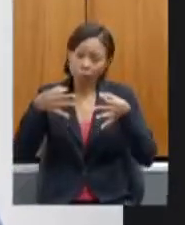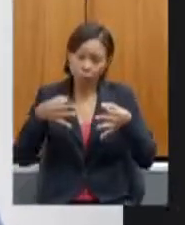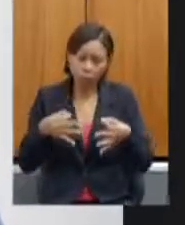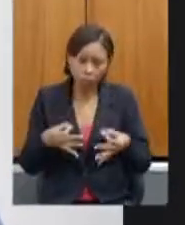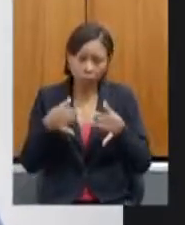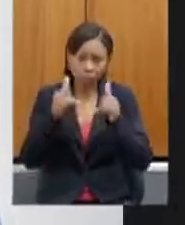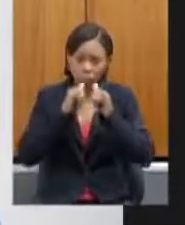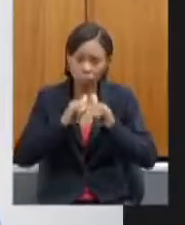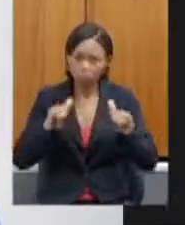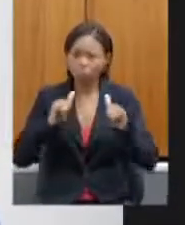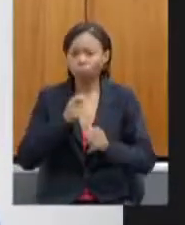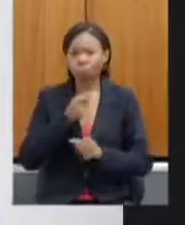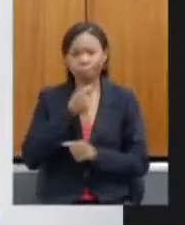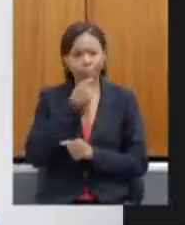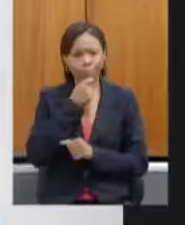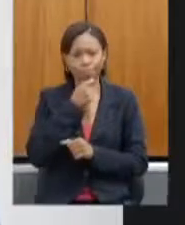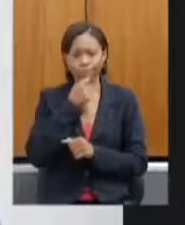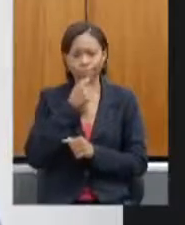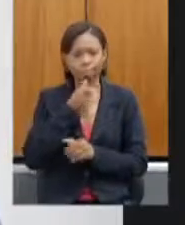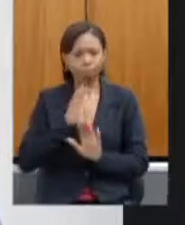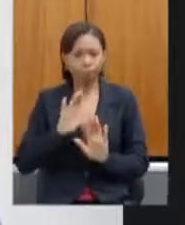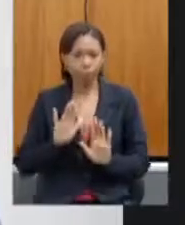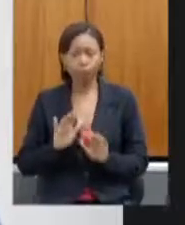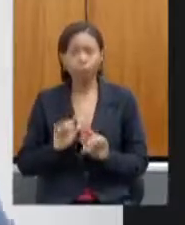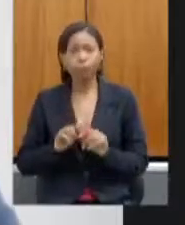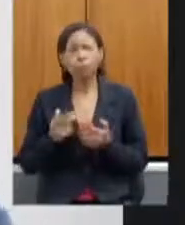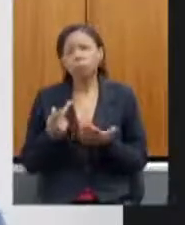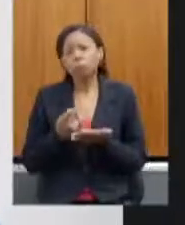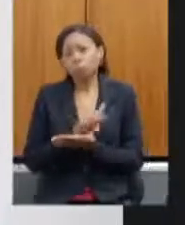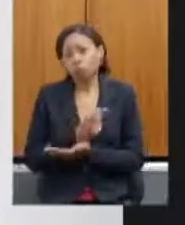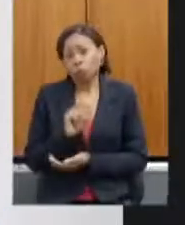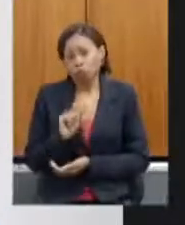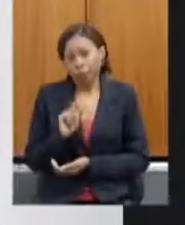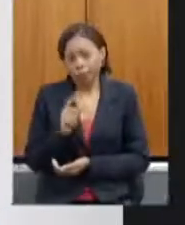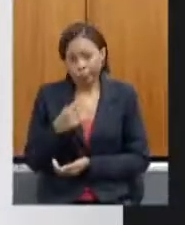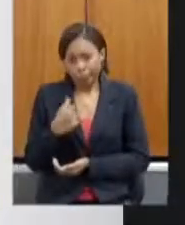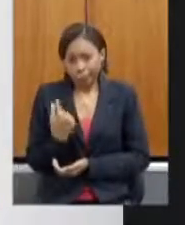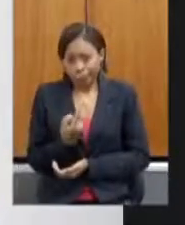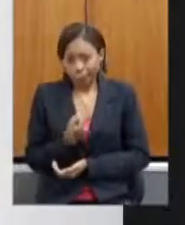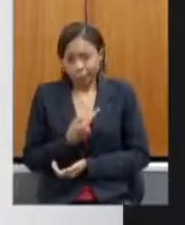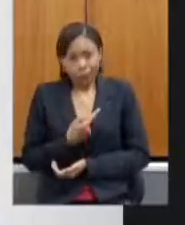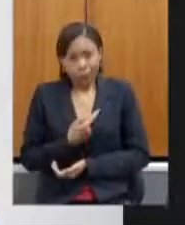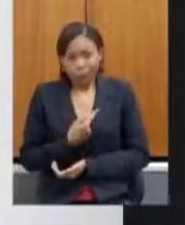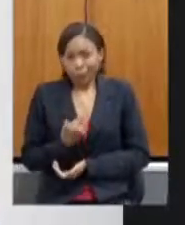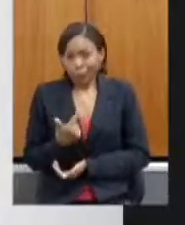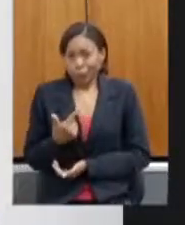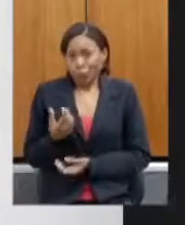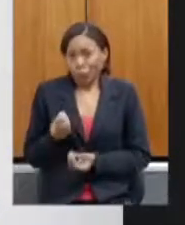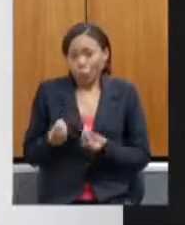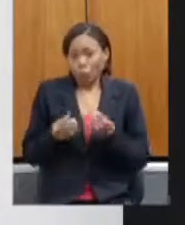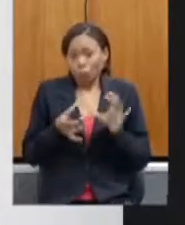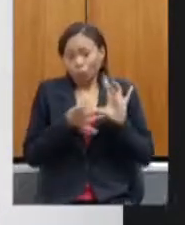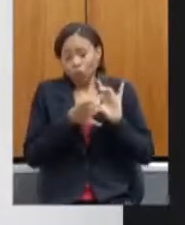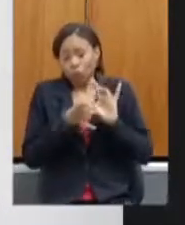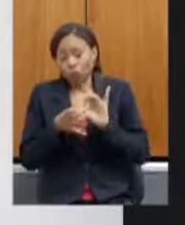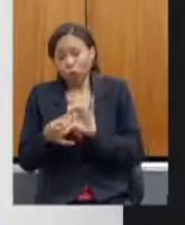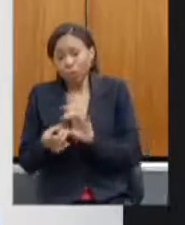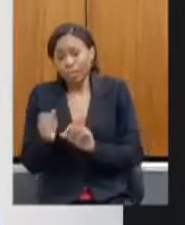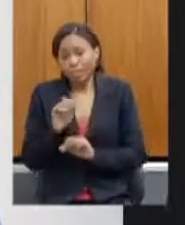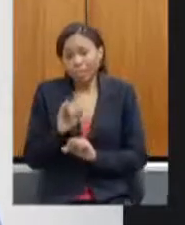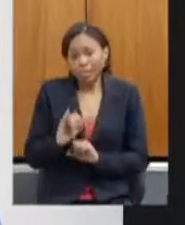universal por enquanto. Então o que ocorre? A gente também não tem esse cenário da discussão das aulas